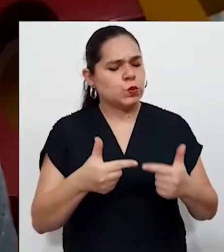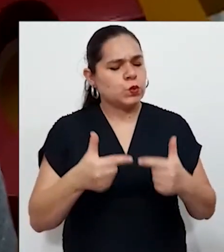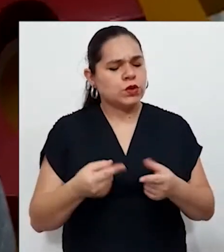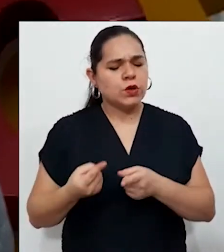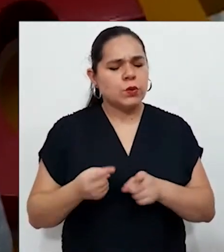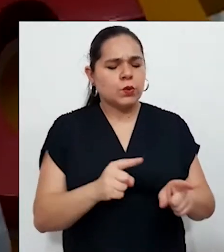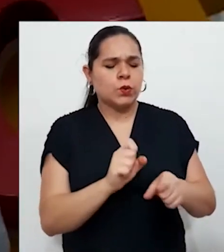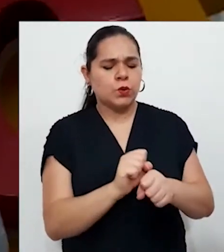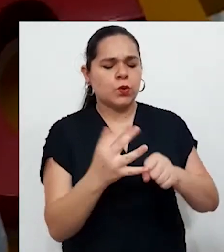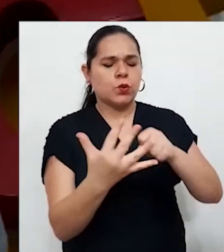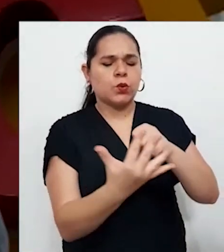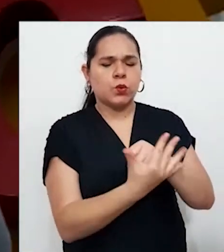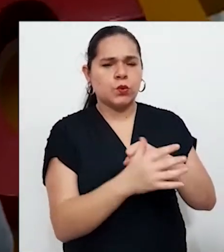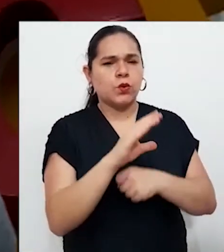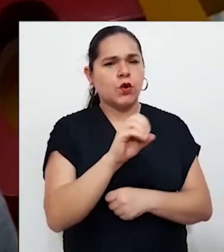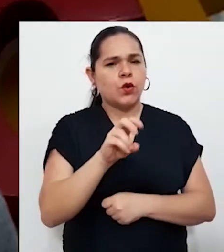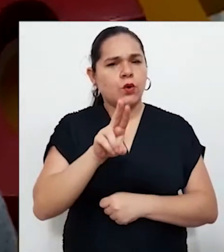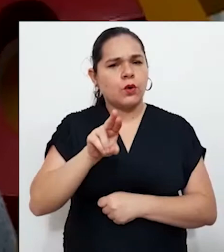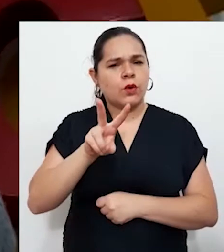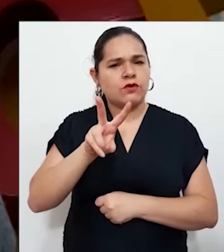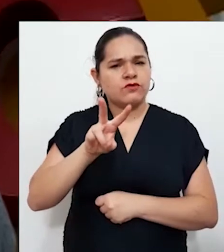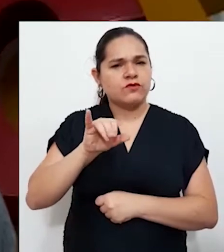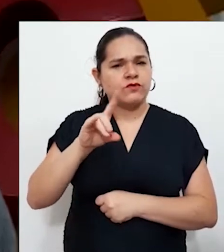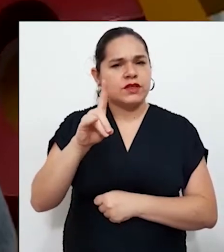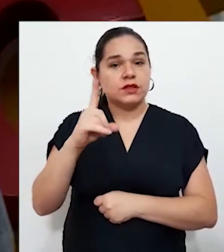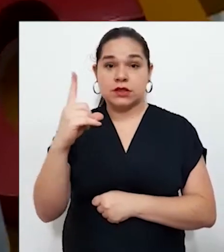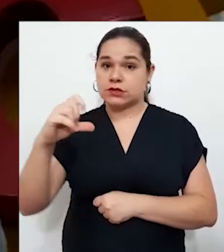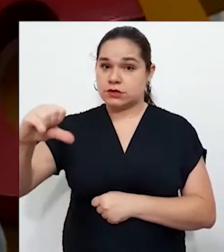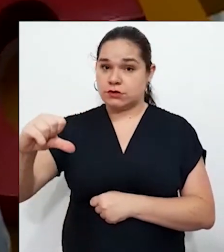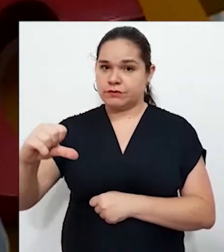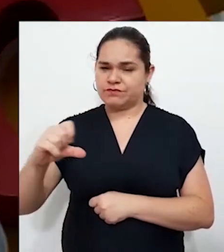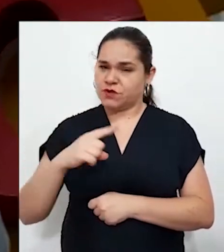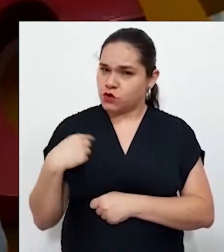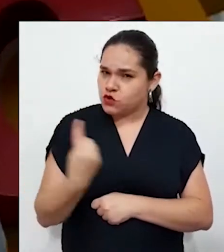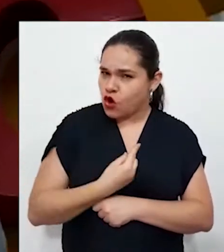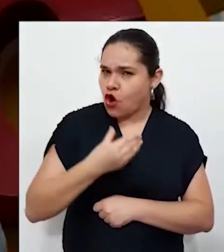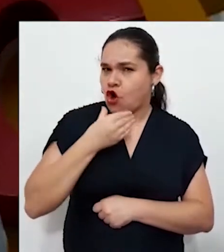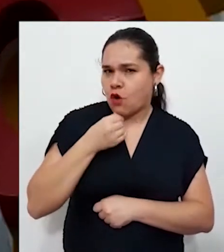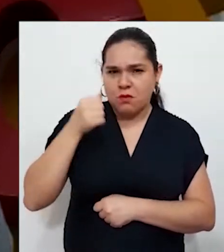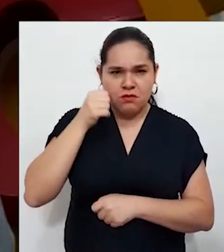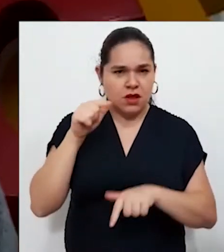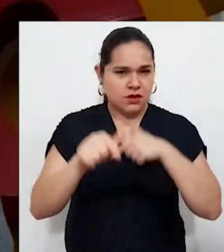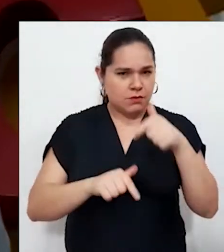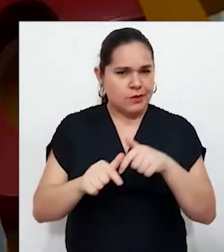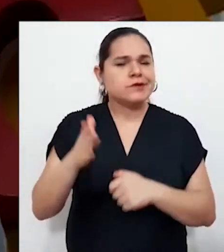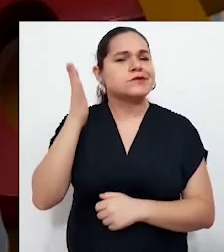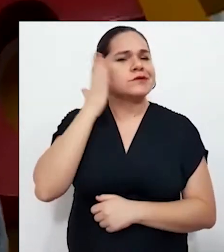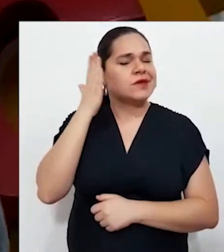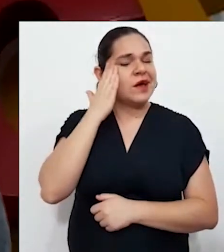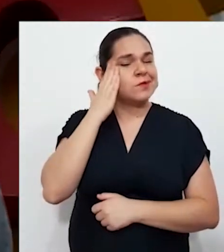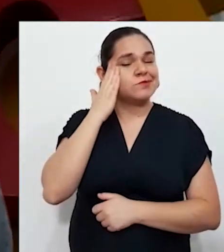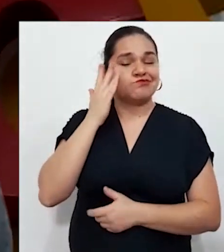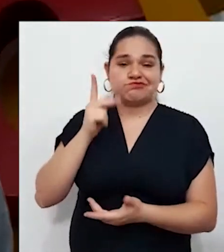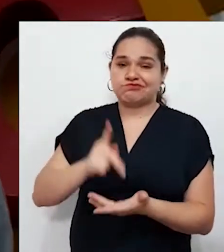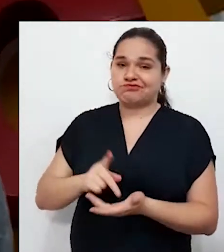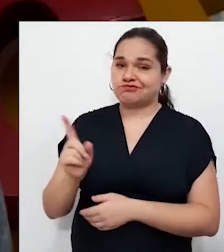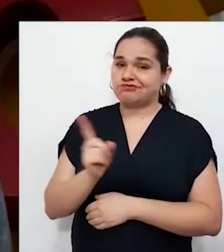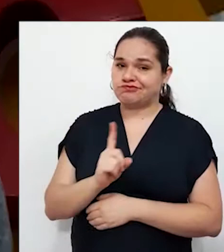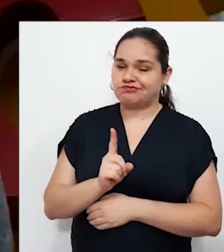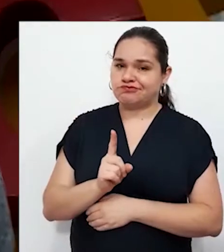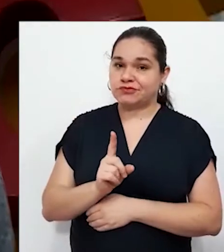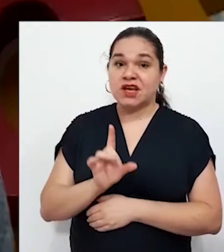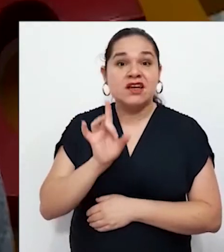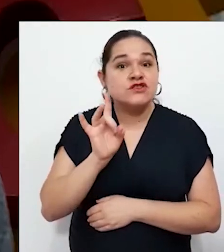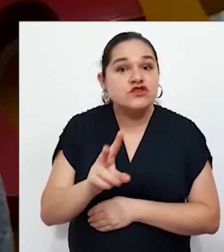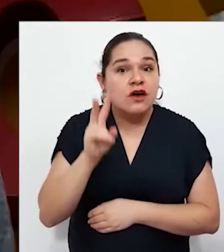trabalhadores sabemos que não é bem isso. Basta vermos o sistema de transporte coletivo. O